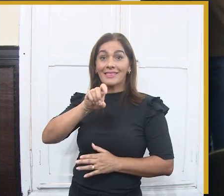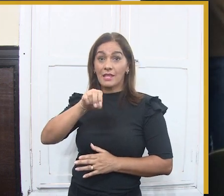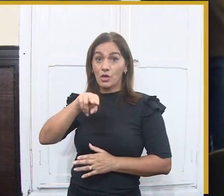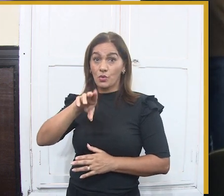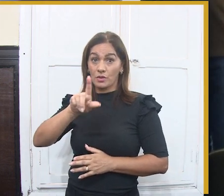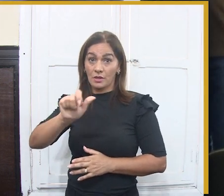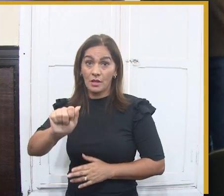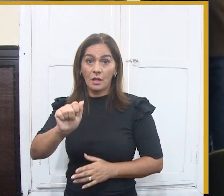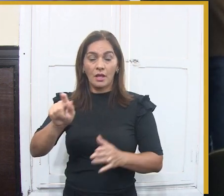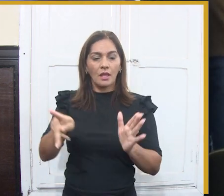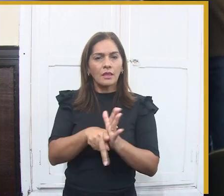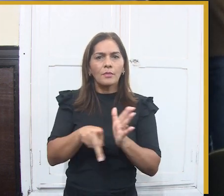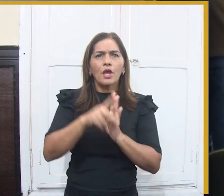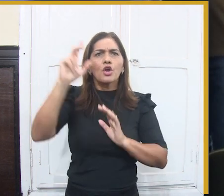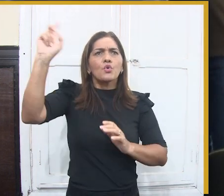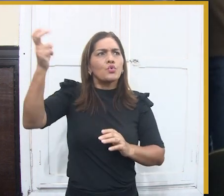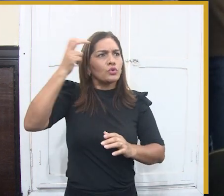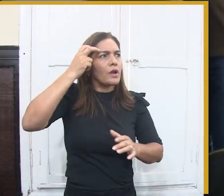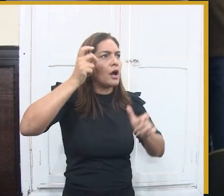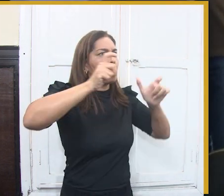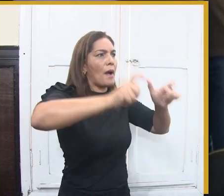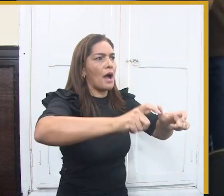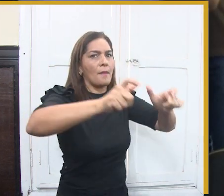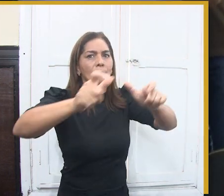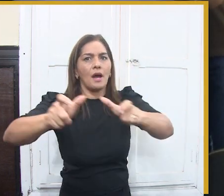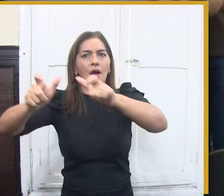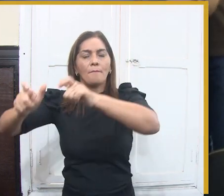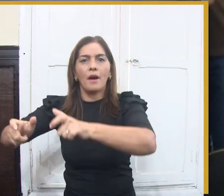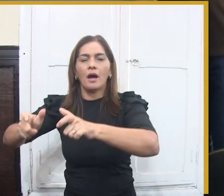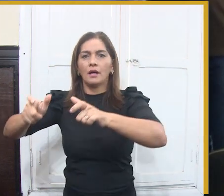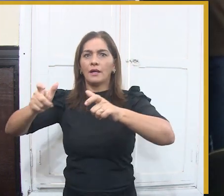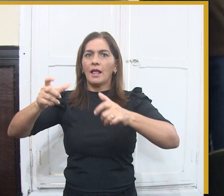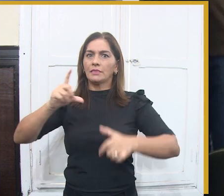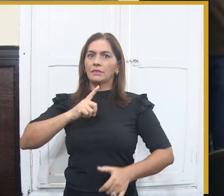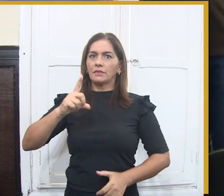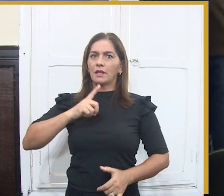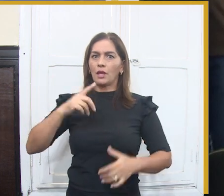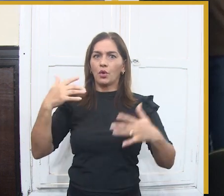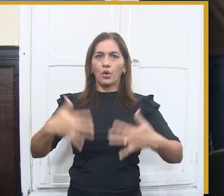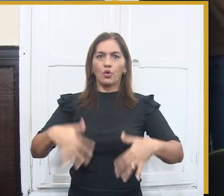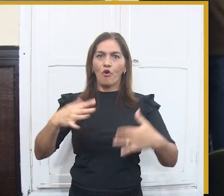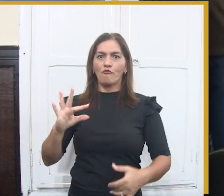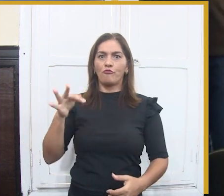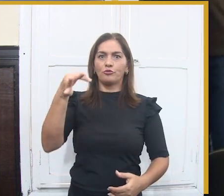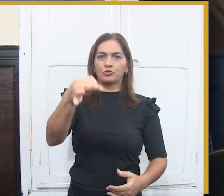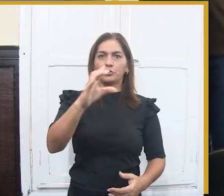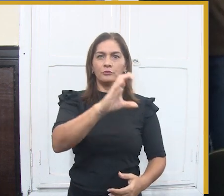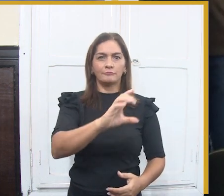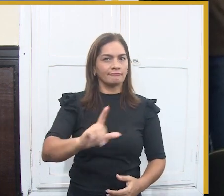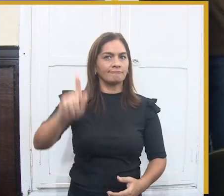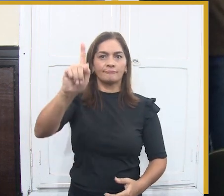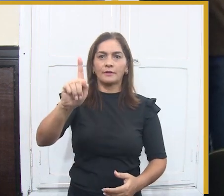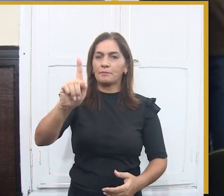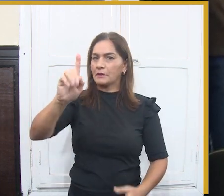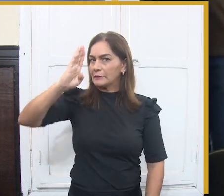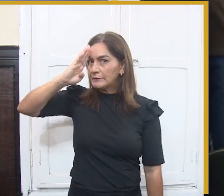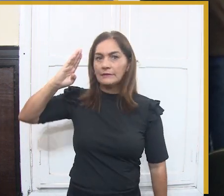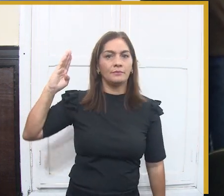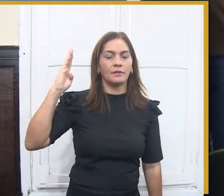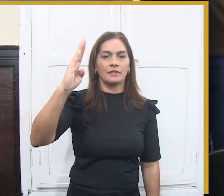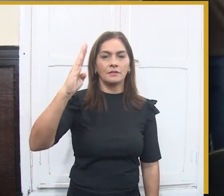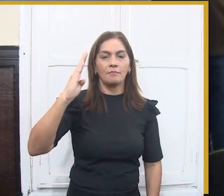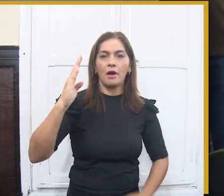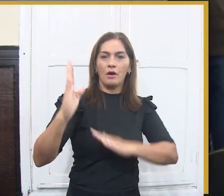que aquele São João típico, as quadrilhas juninas das nossas ruas, comandadas pela professora